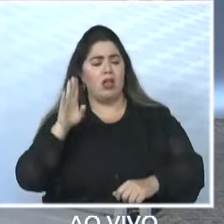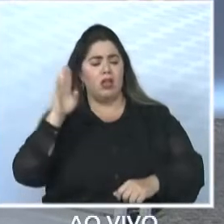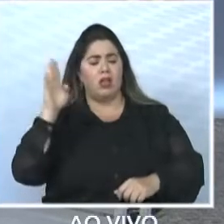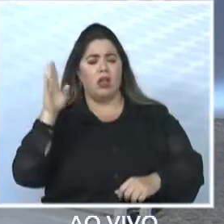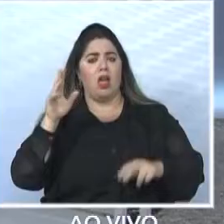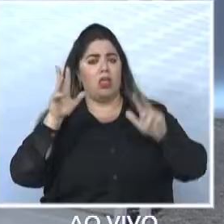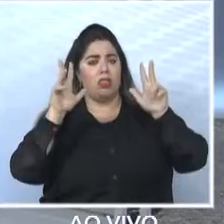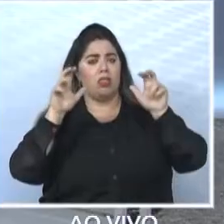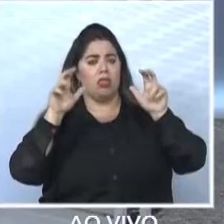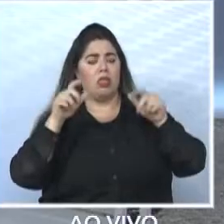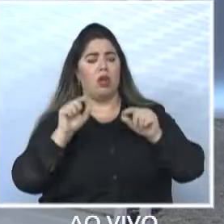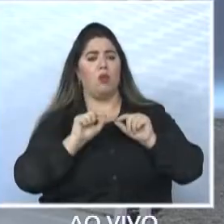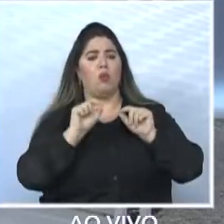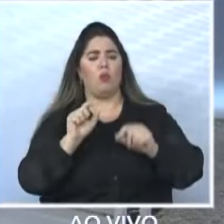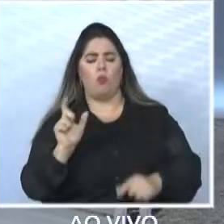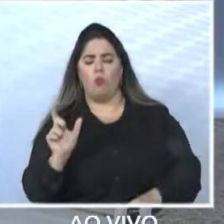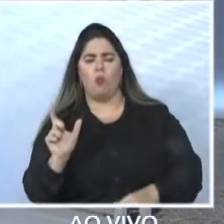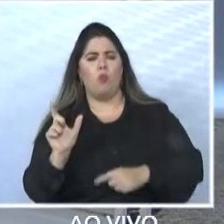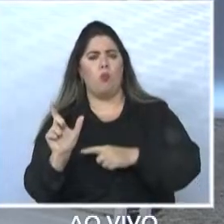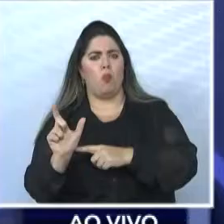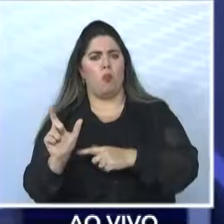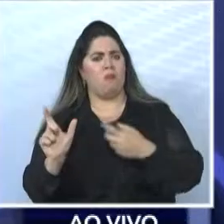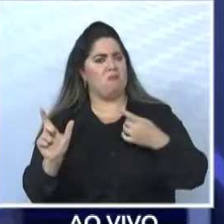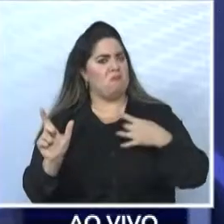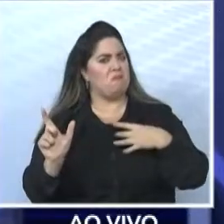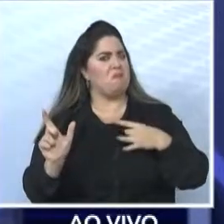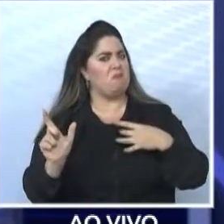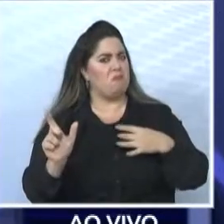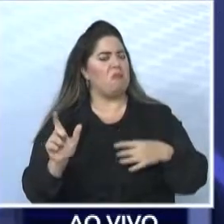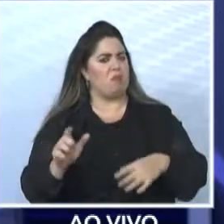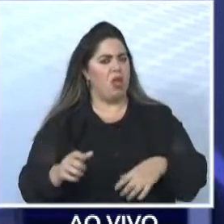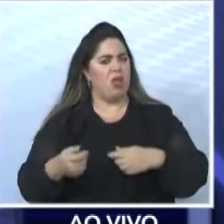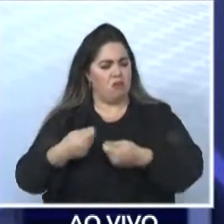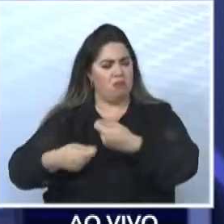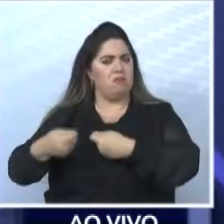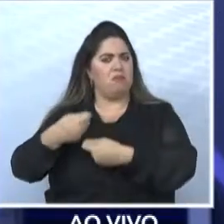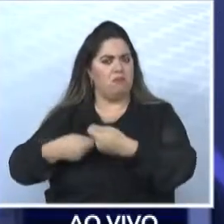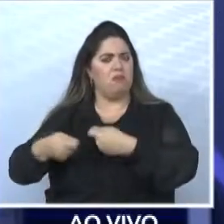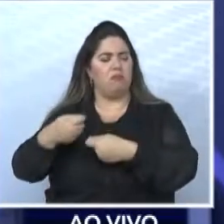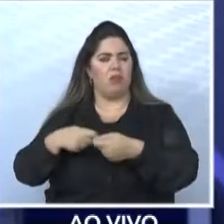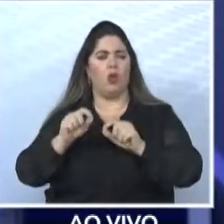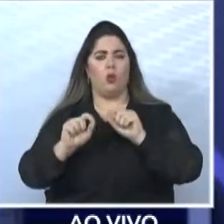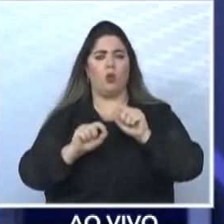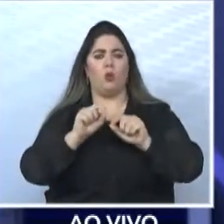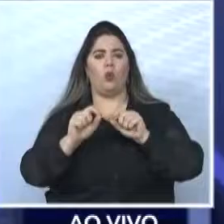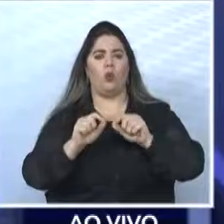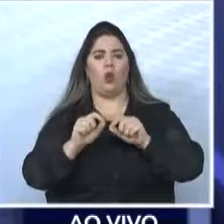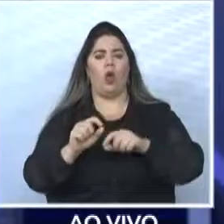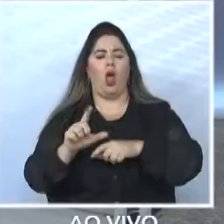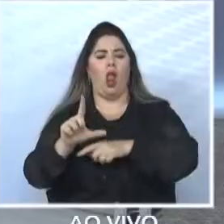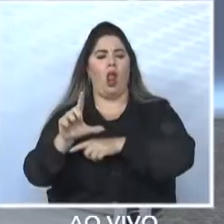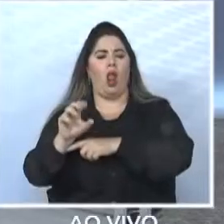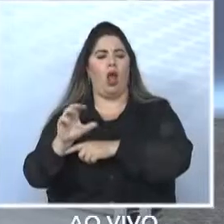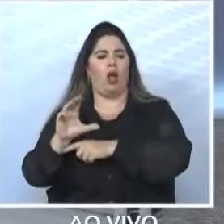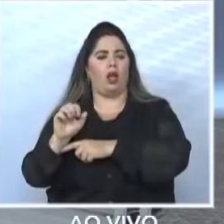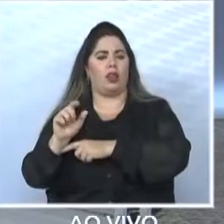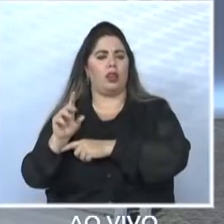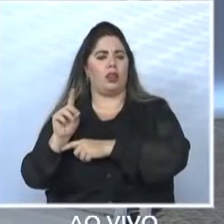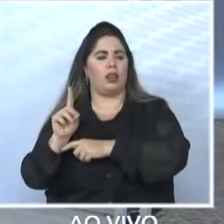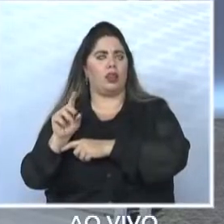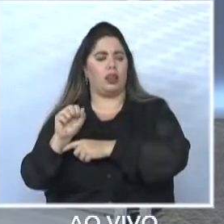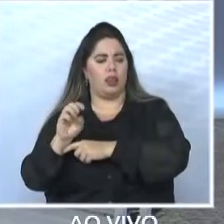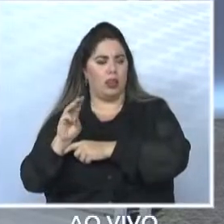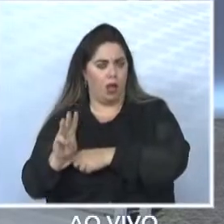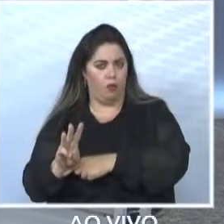aí uma palavra que tem amedrontado muitos comerciantes, quem trabalha também, sobre a questão do tal lockdown. E nós temos cidades da região, como